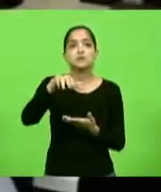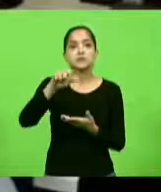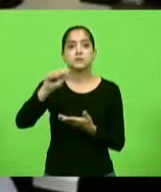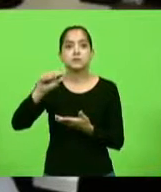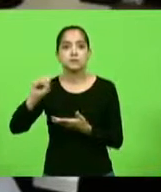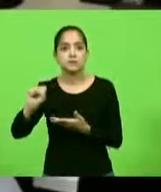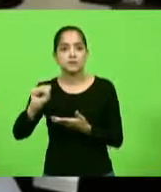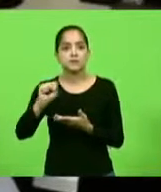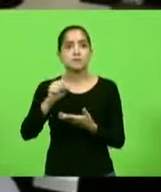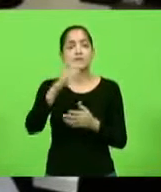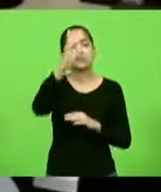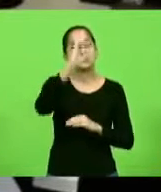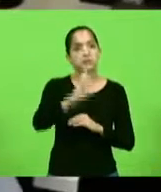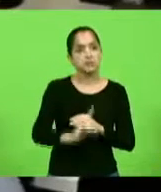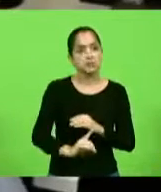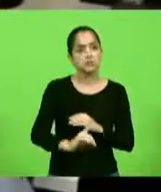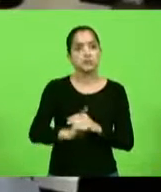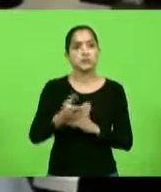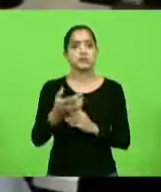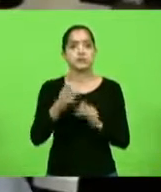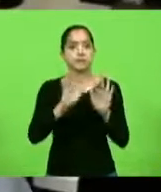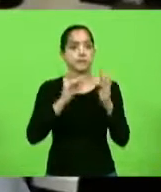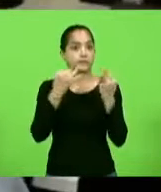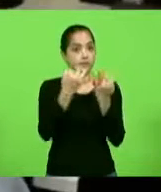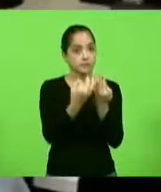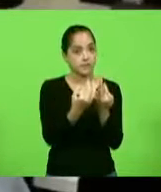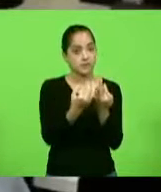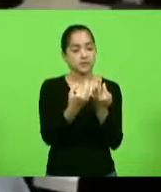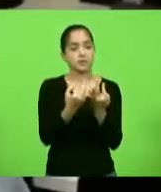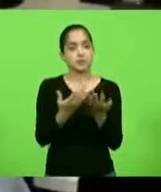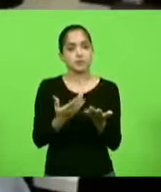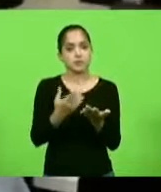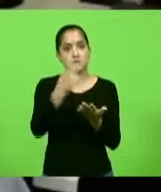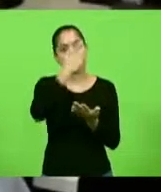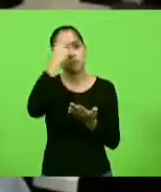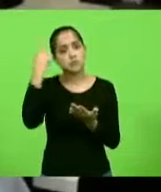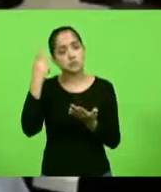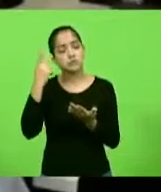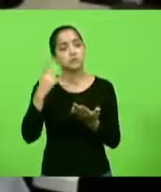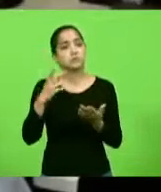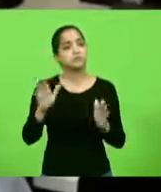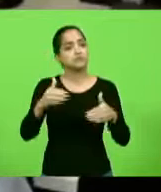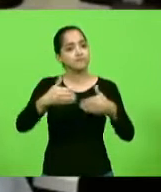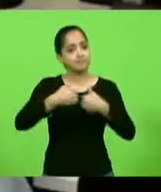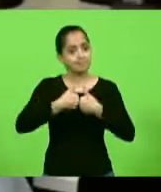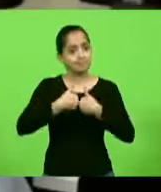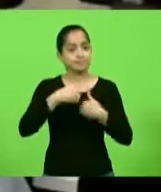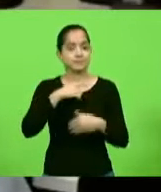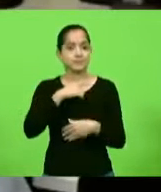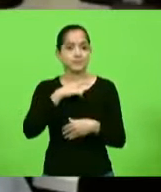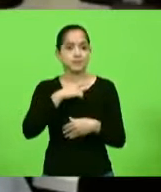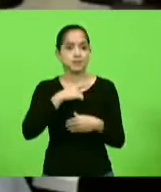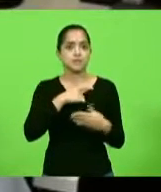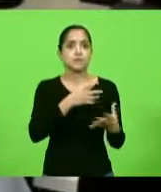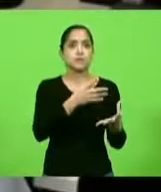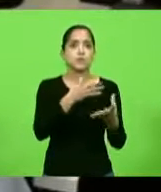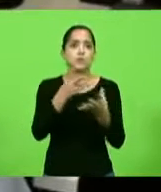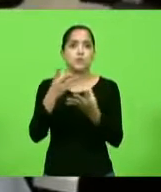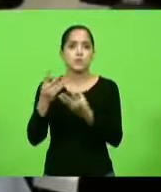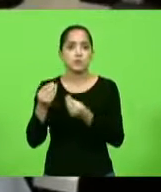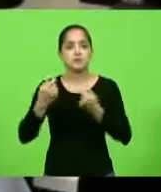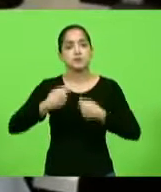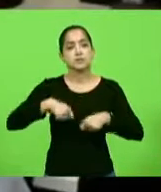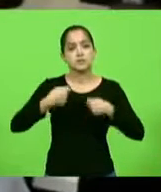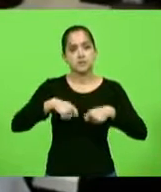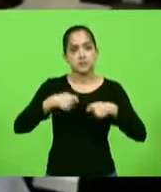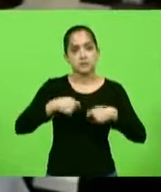diretorias, as famílias que têm pessoas com autismo e tantas pessoas que precisam